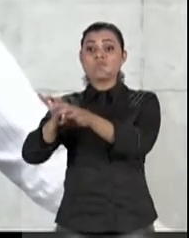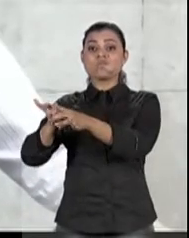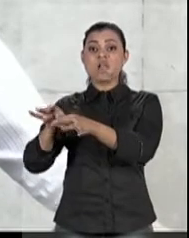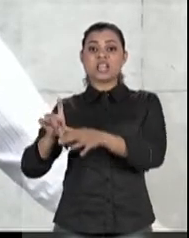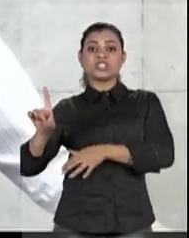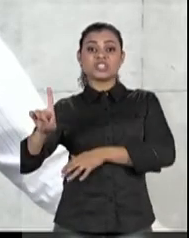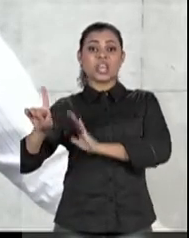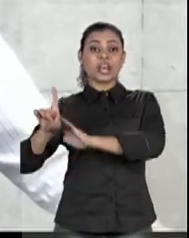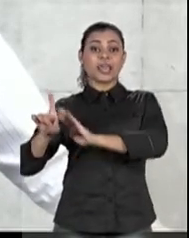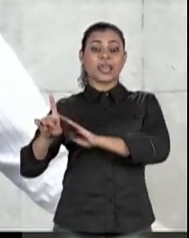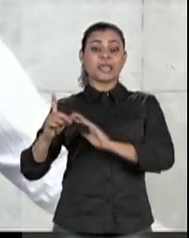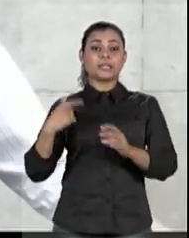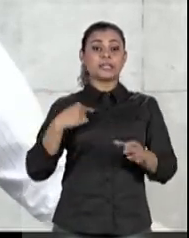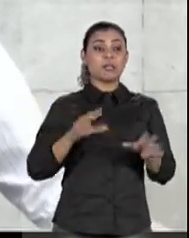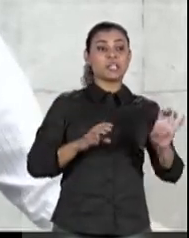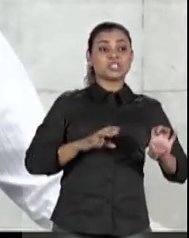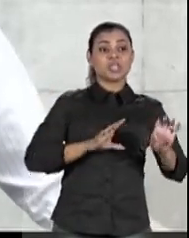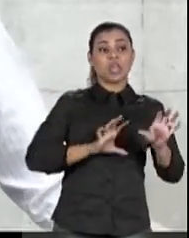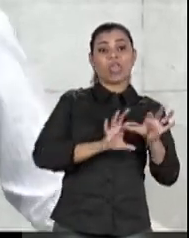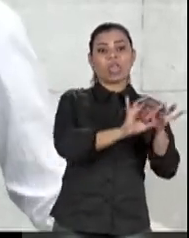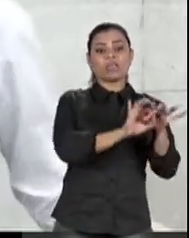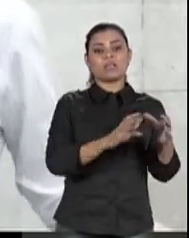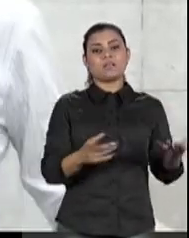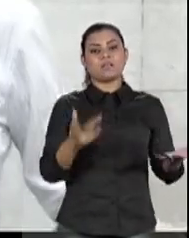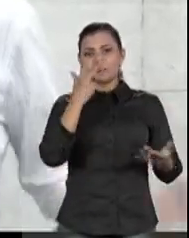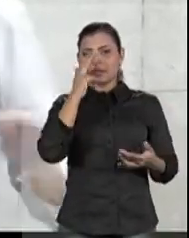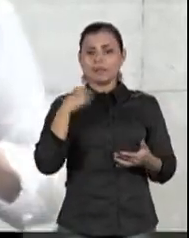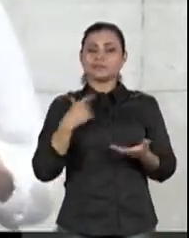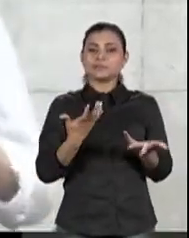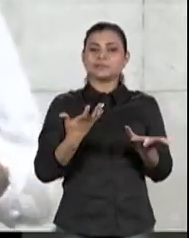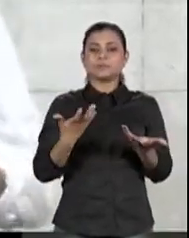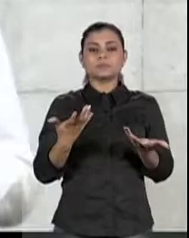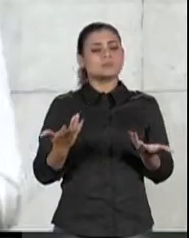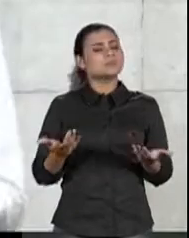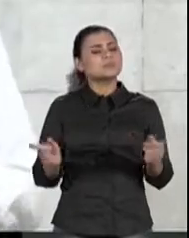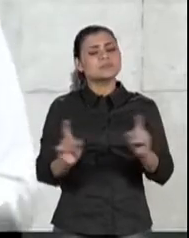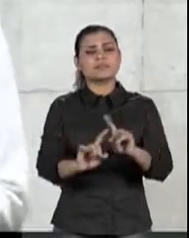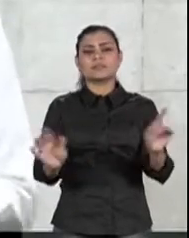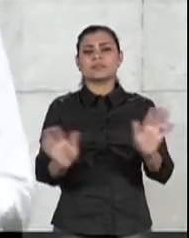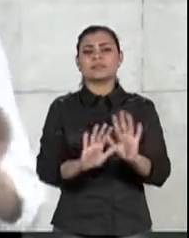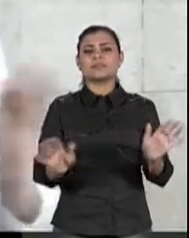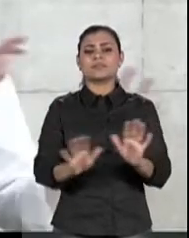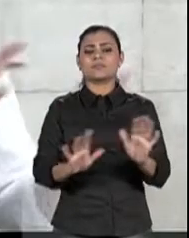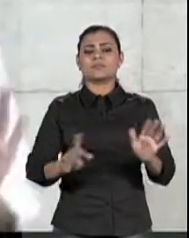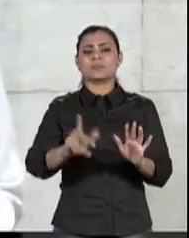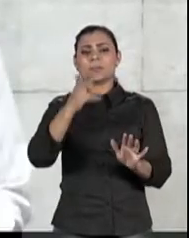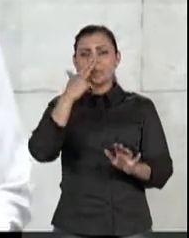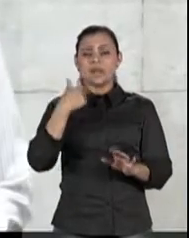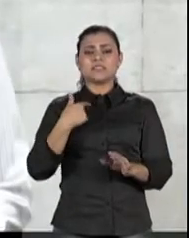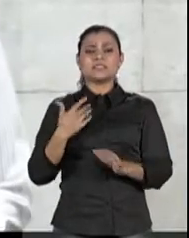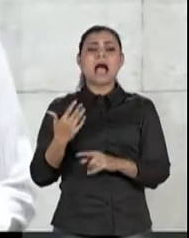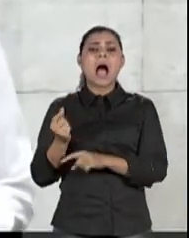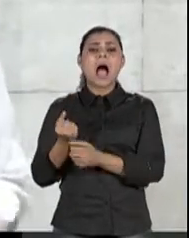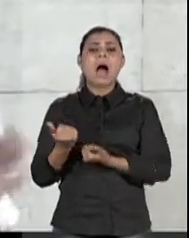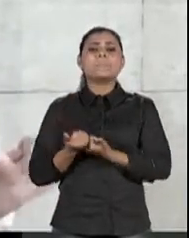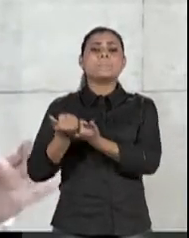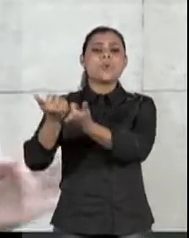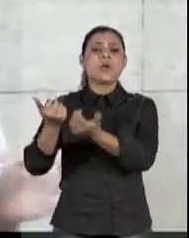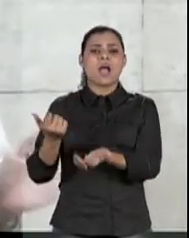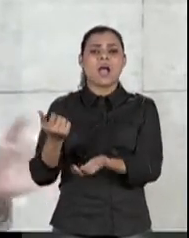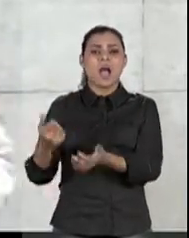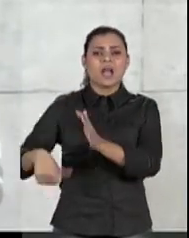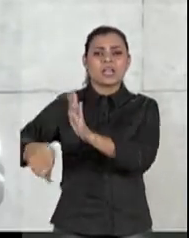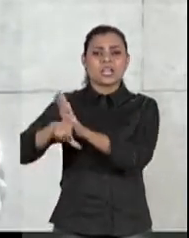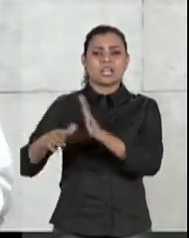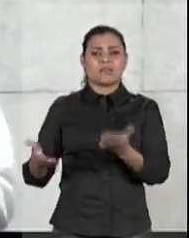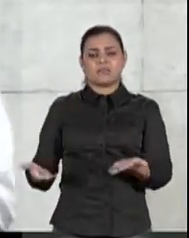violência policial, abusos, falta de preparo, porque isso meio que seria dar um ponto para o crime. E quem